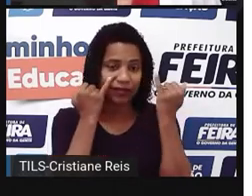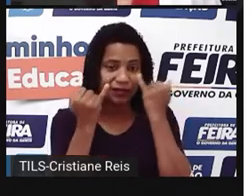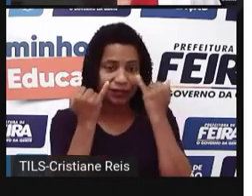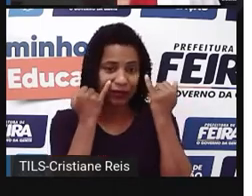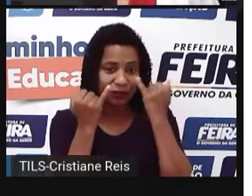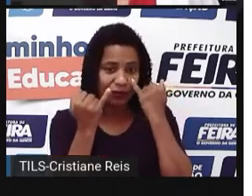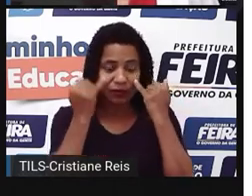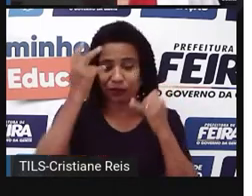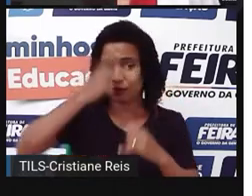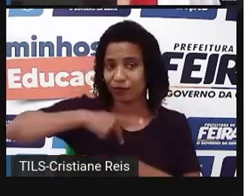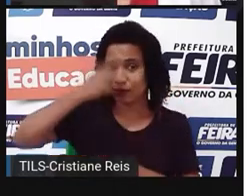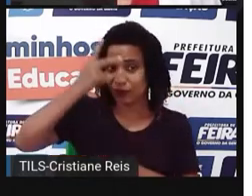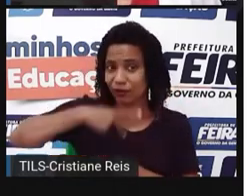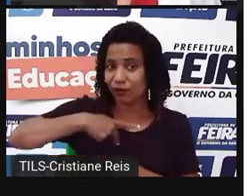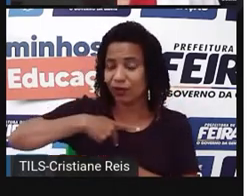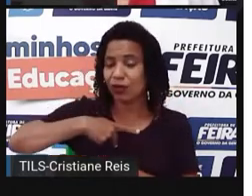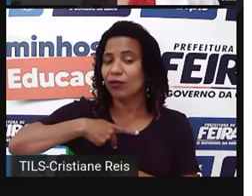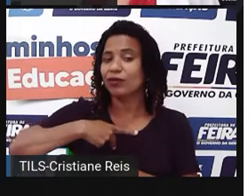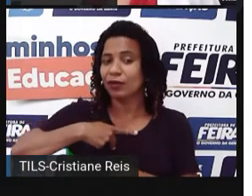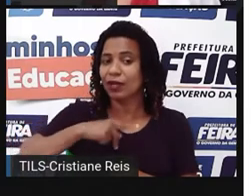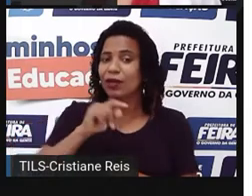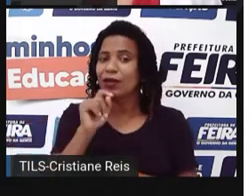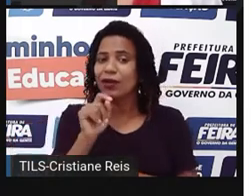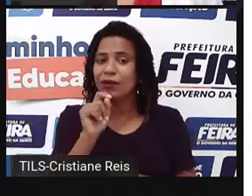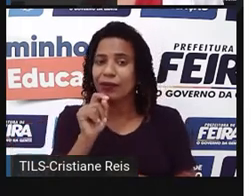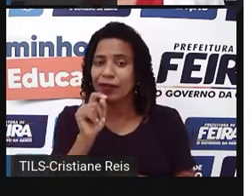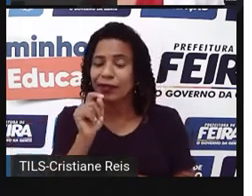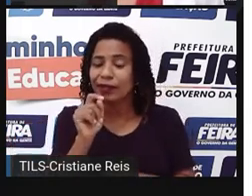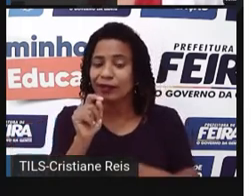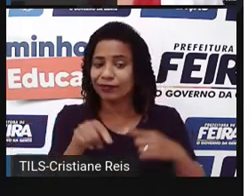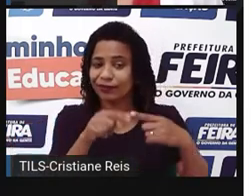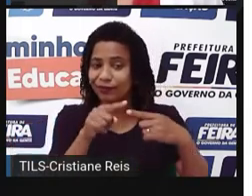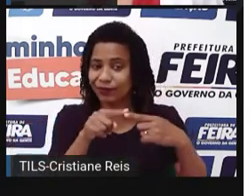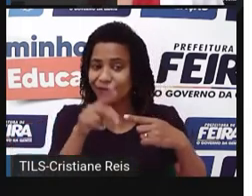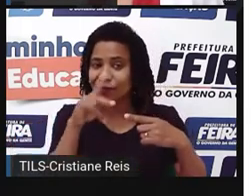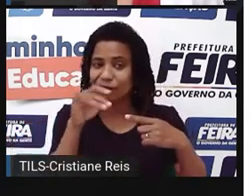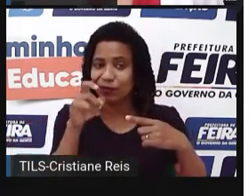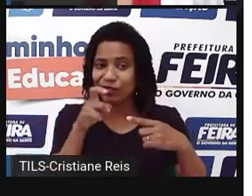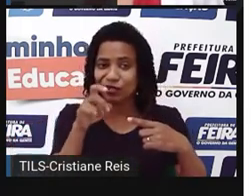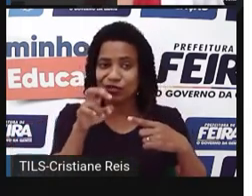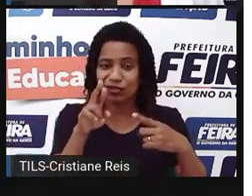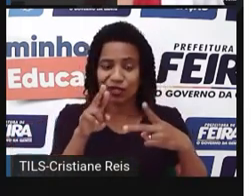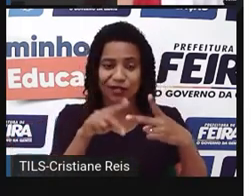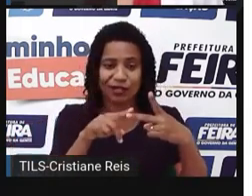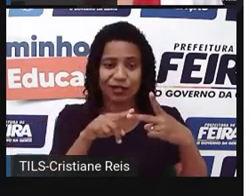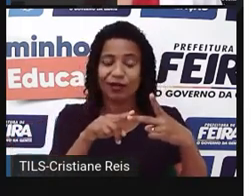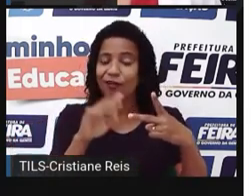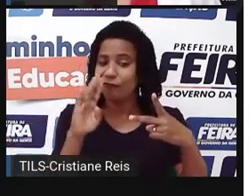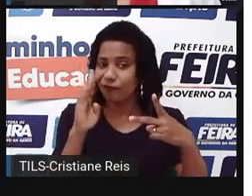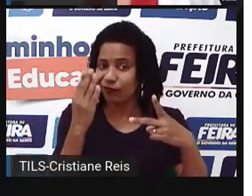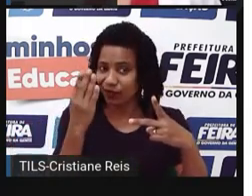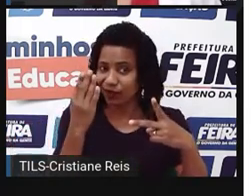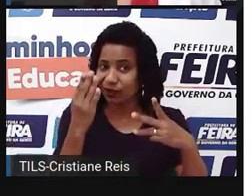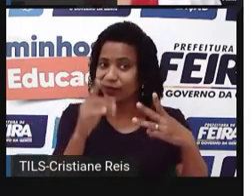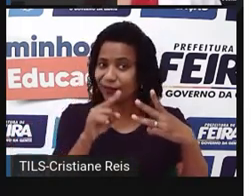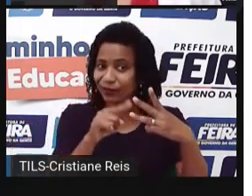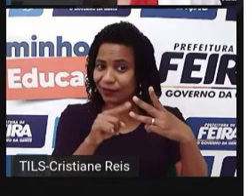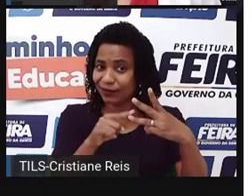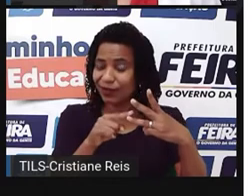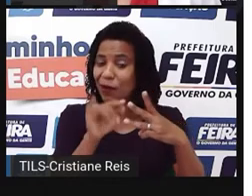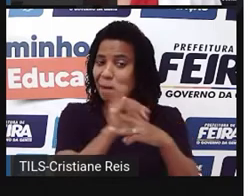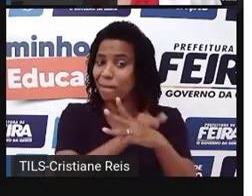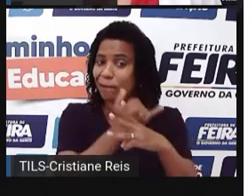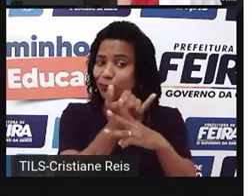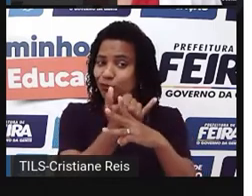Então, é o conceito de phishing, faking, encryption, cyberbullying,